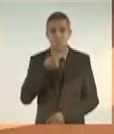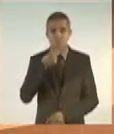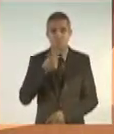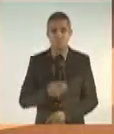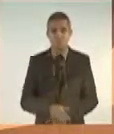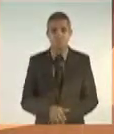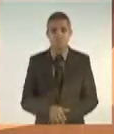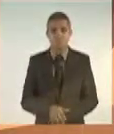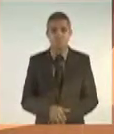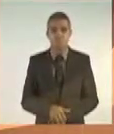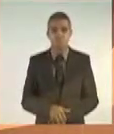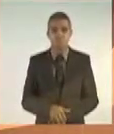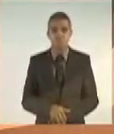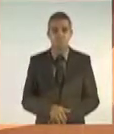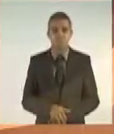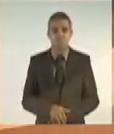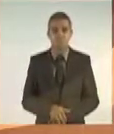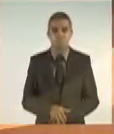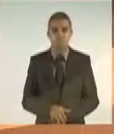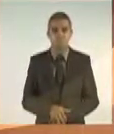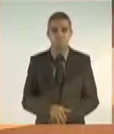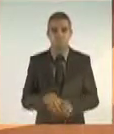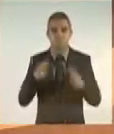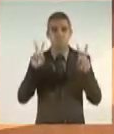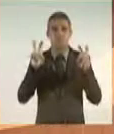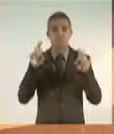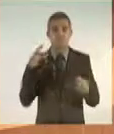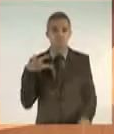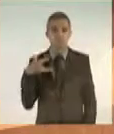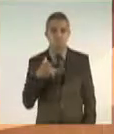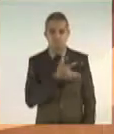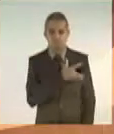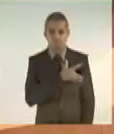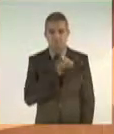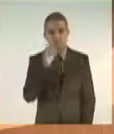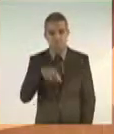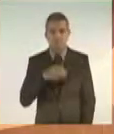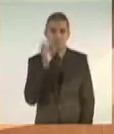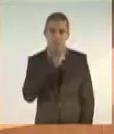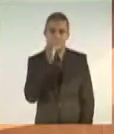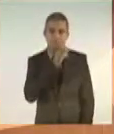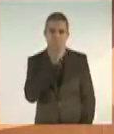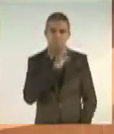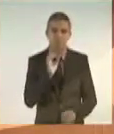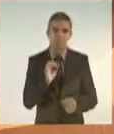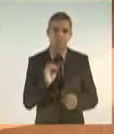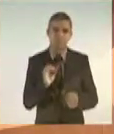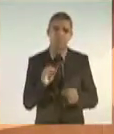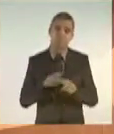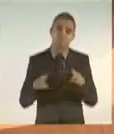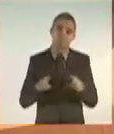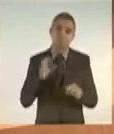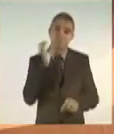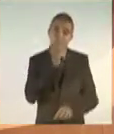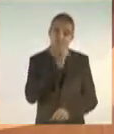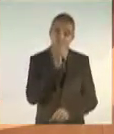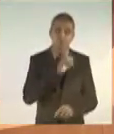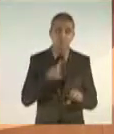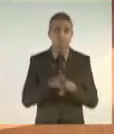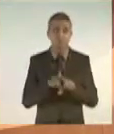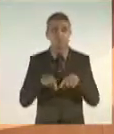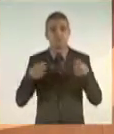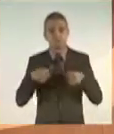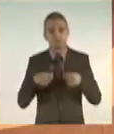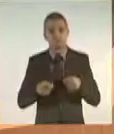a questão da saúde é uma medida emergencial, mas emergencial também teria que ser